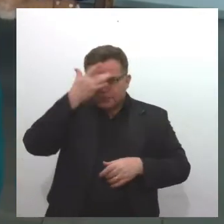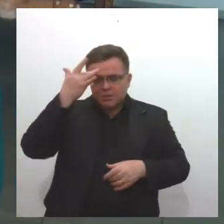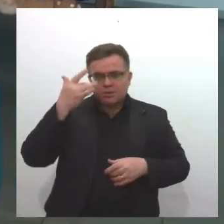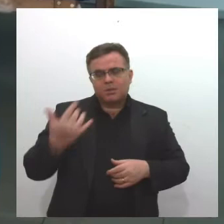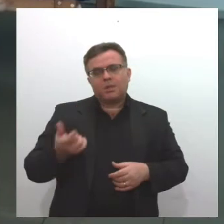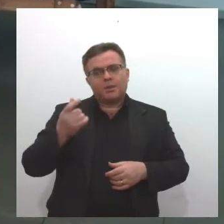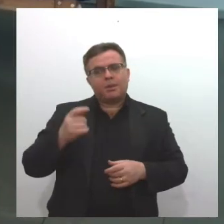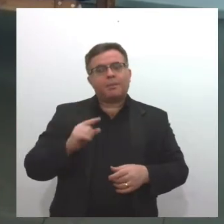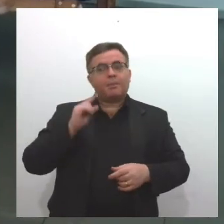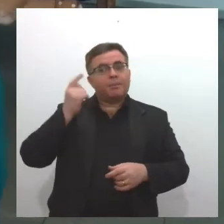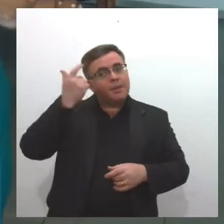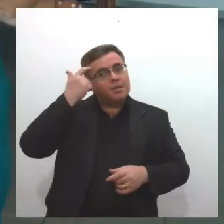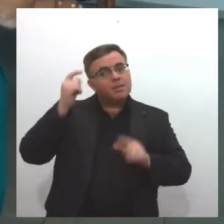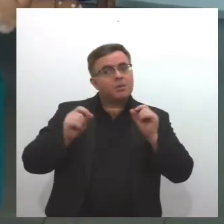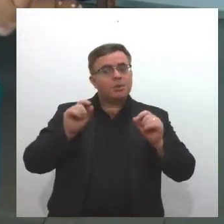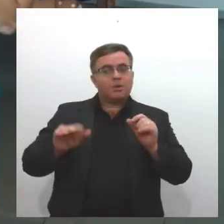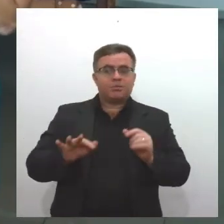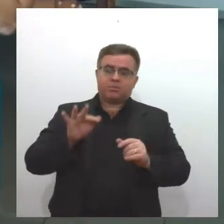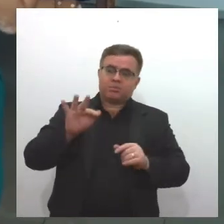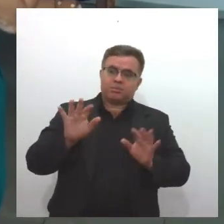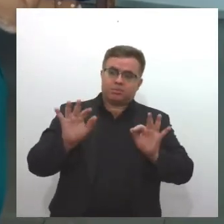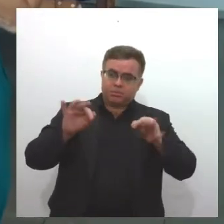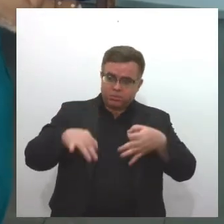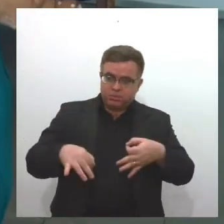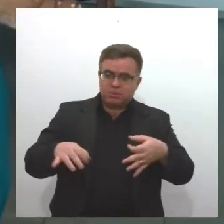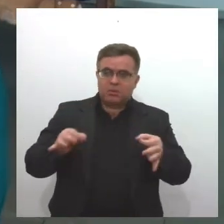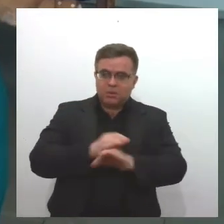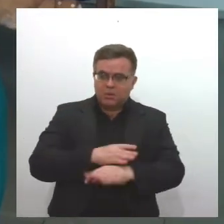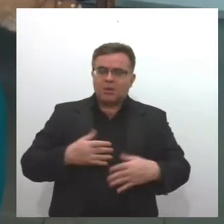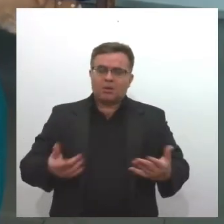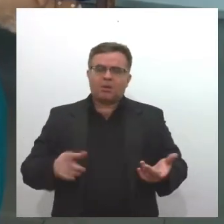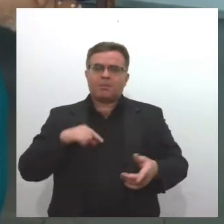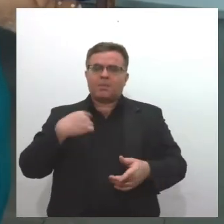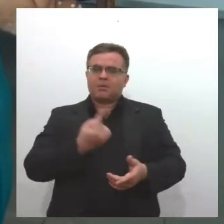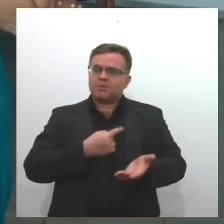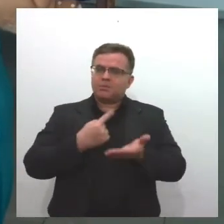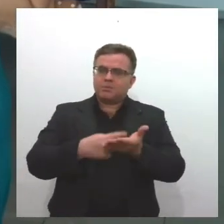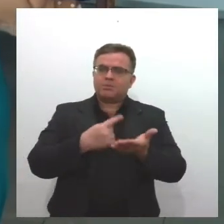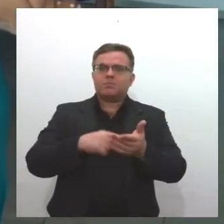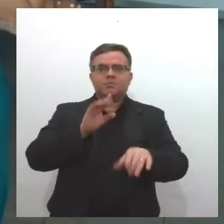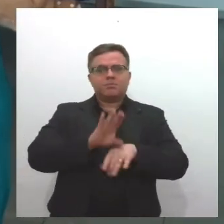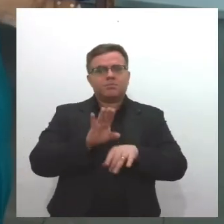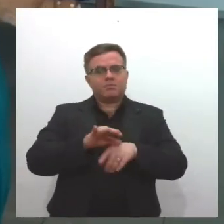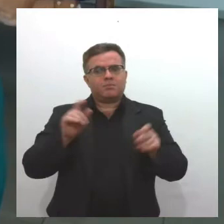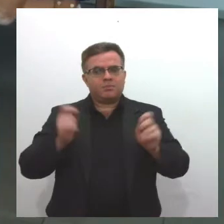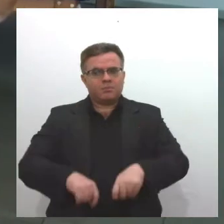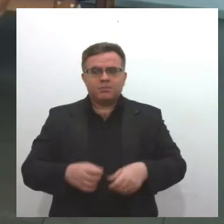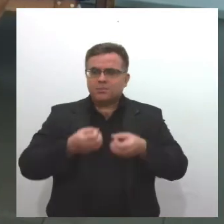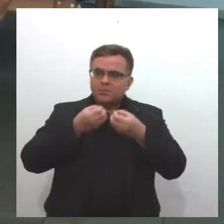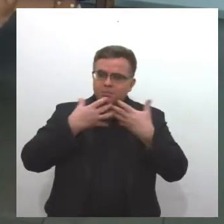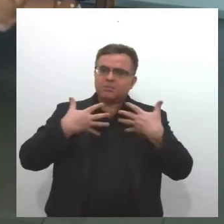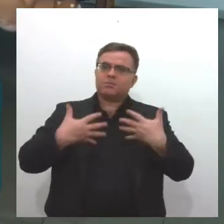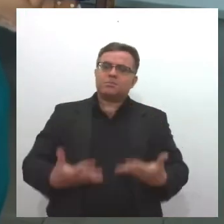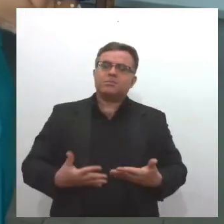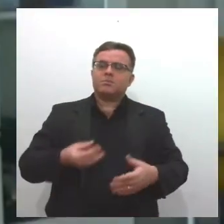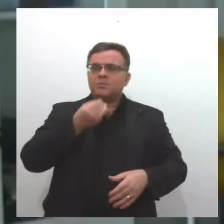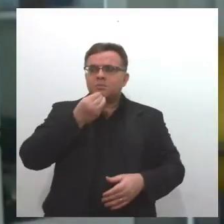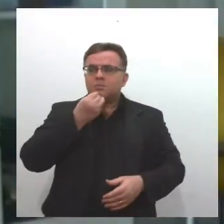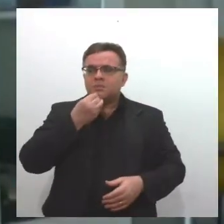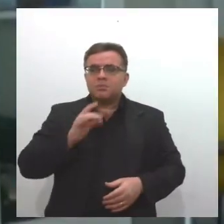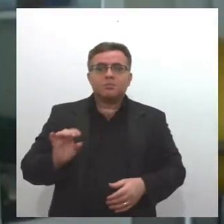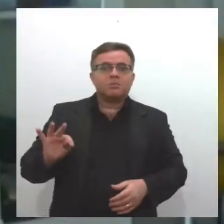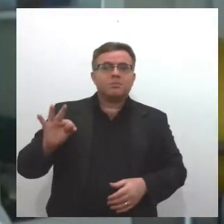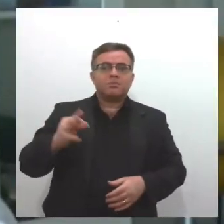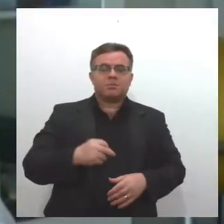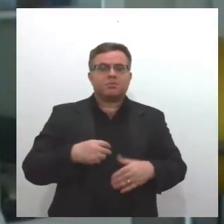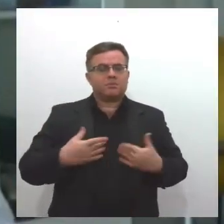pessoas, quando tudo isso passar, estejam preparadas para esse mercado. Que nós temos certeza que vai ser muito positivo e de grandes oportunidades para todo mundo. E